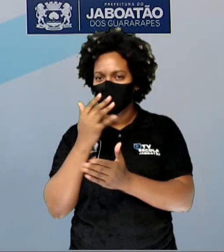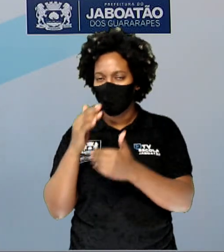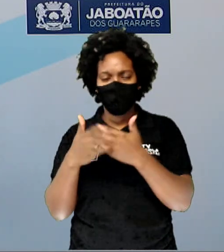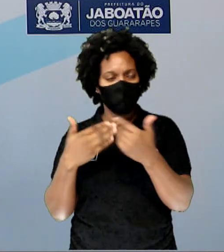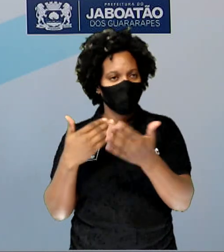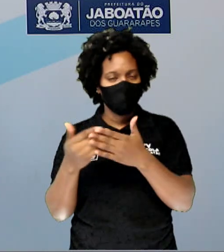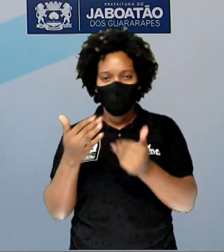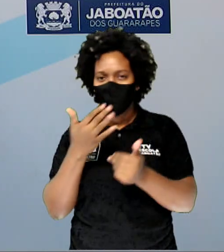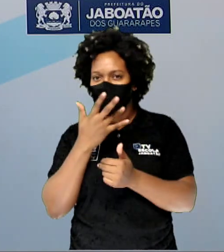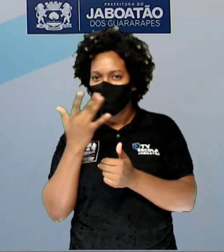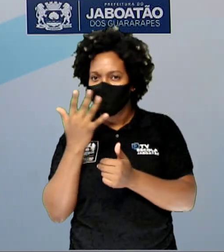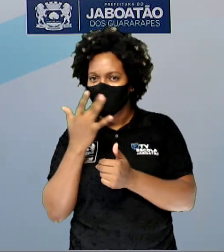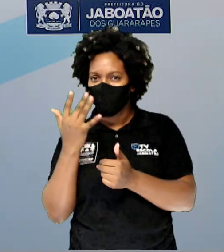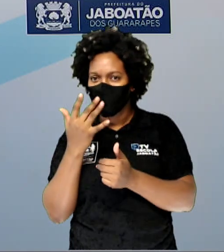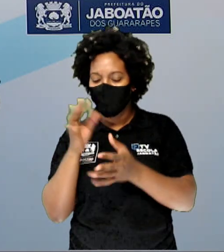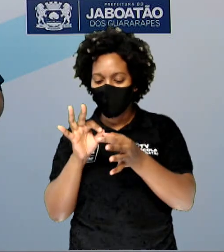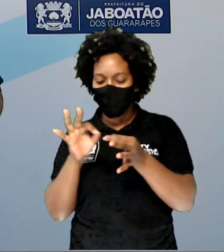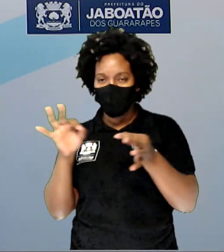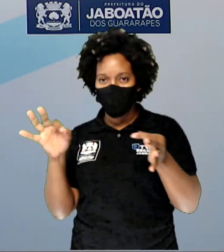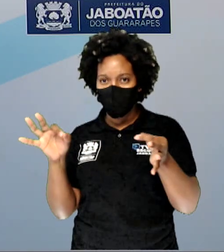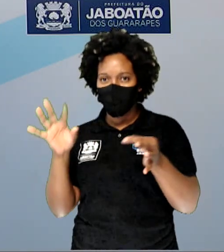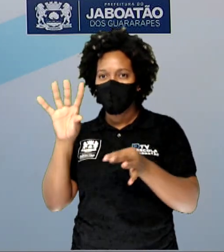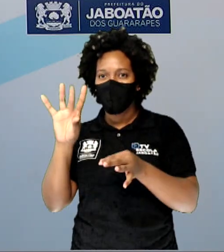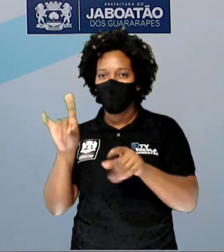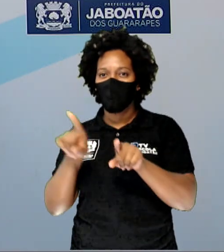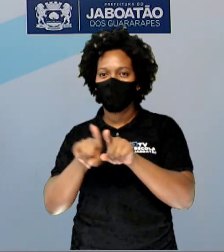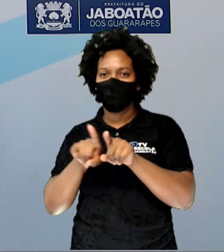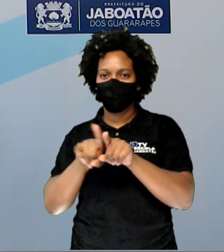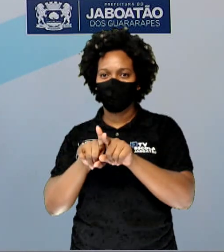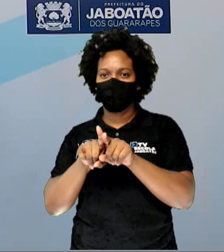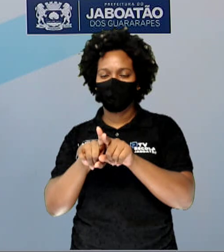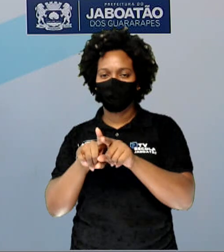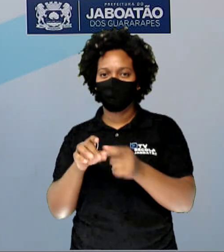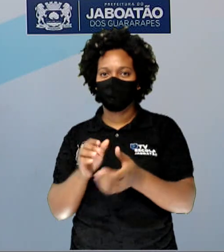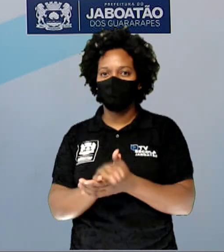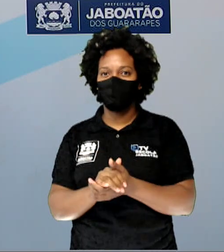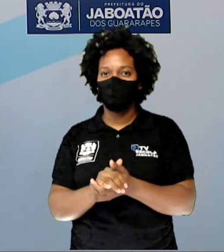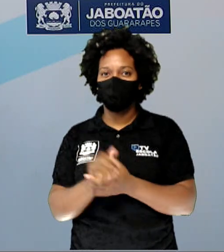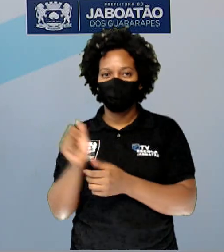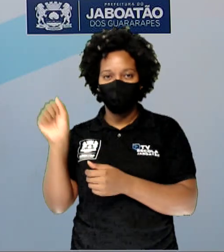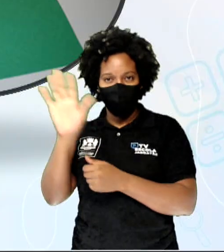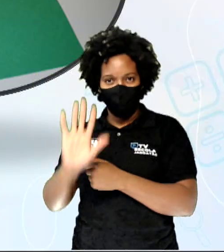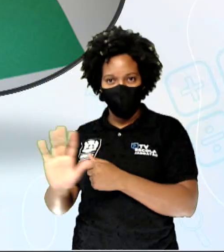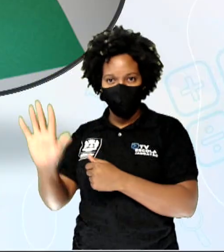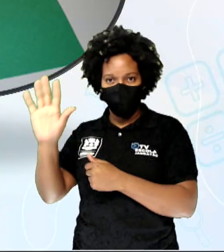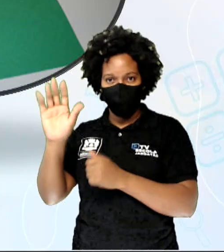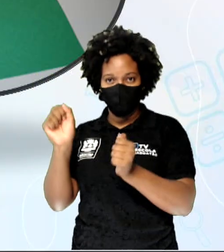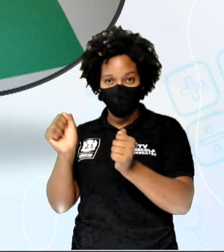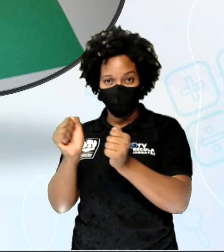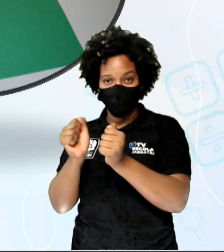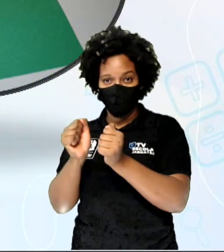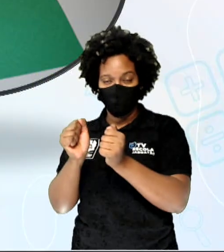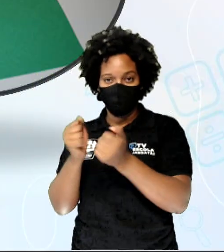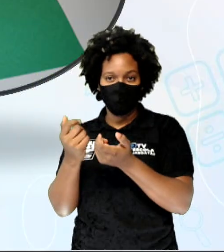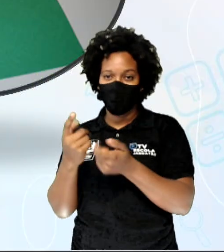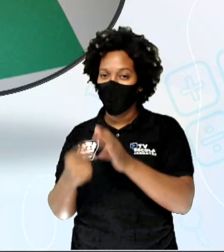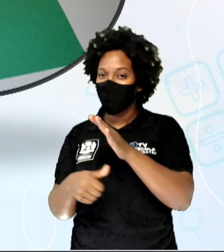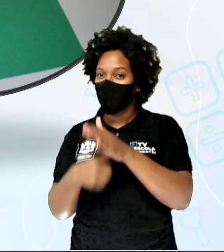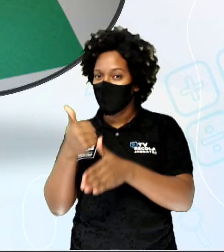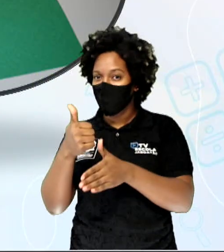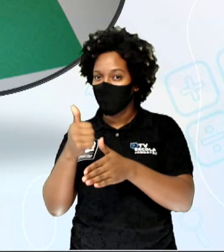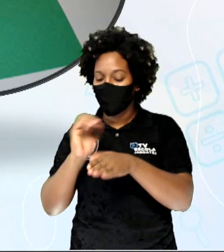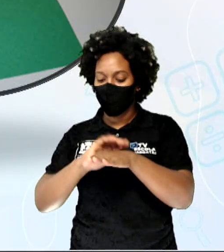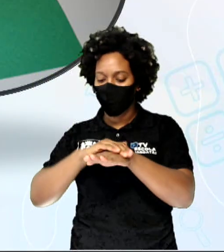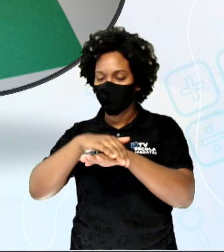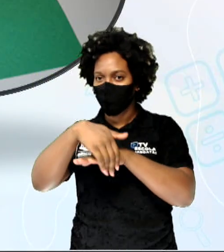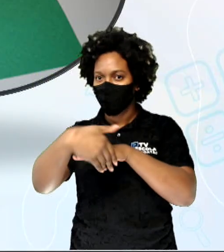vocês quiserem, e o barbante e cola. Vocês vão fazer aí, como aparece na imagem, vão juntar, primeiro vocês vão encapar